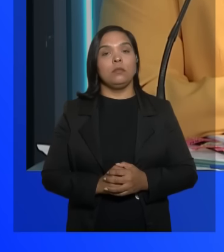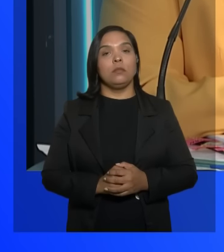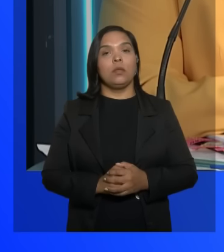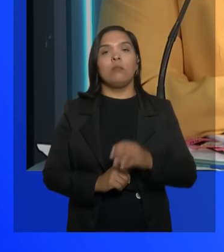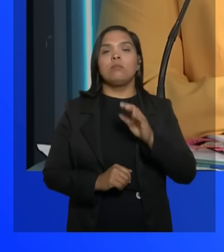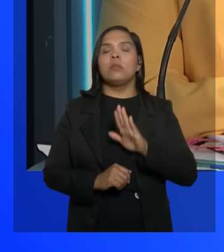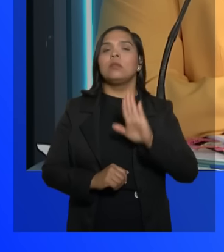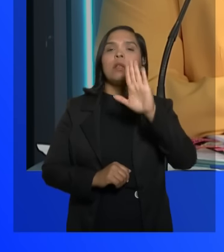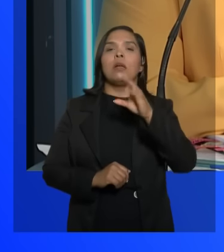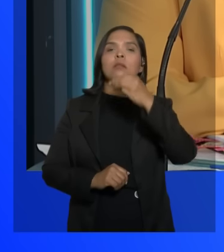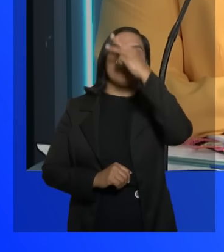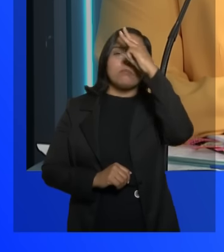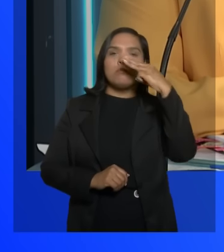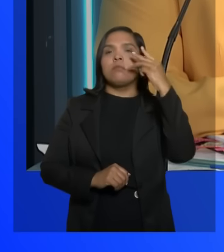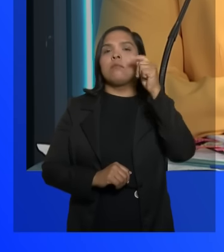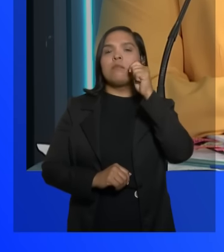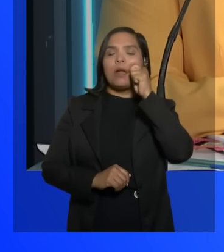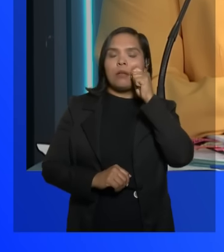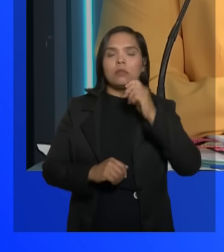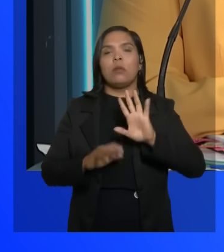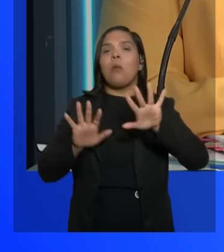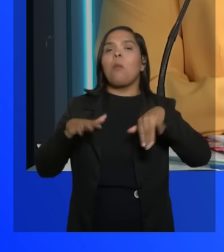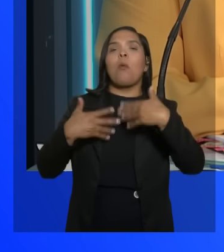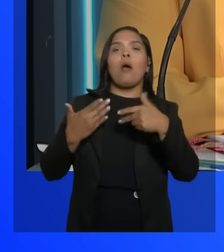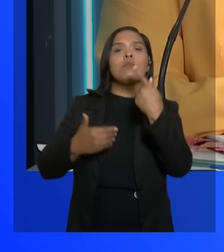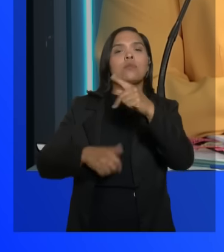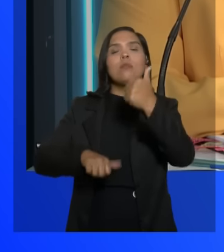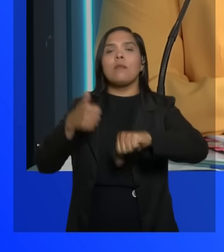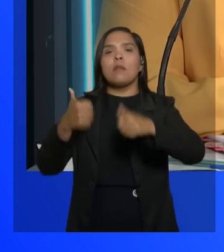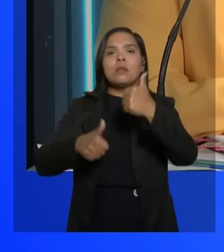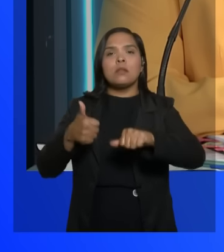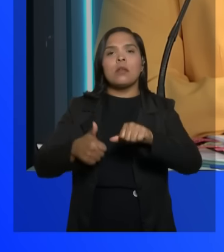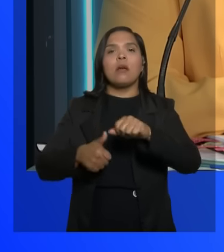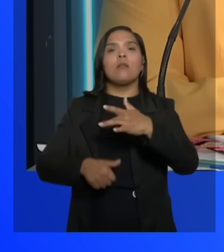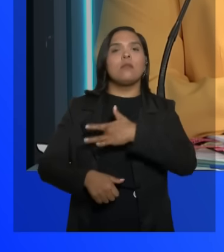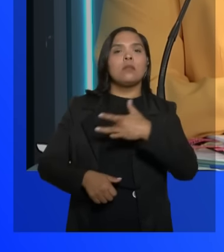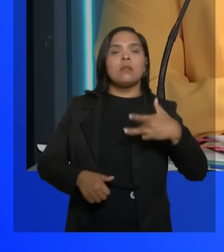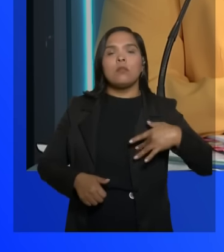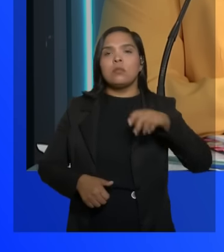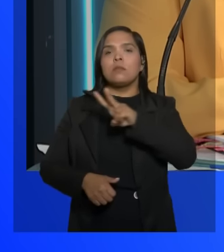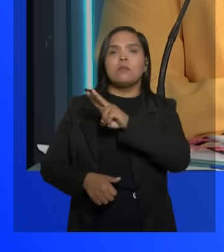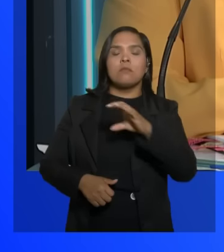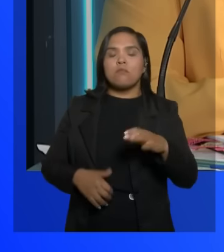Candidato Marcos, qual a sua avaliação da saúde aqui em Vitória da Conquista?